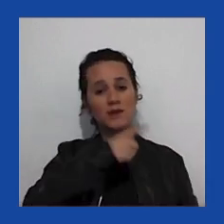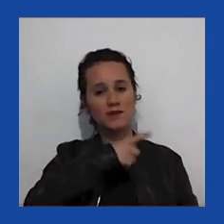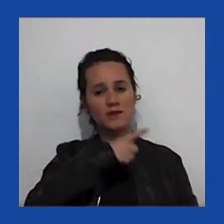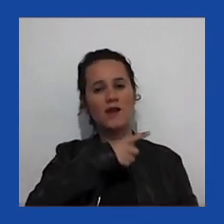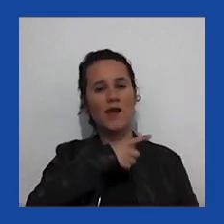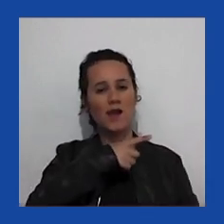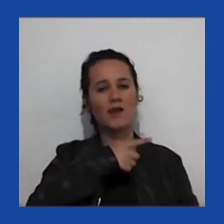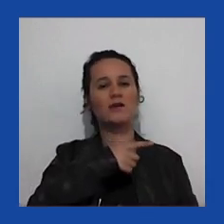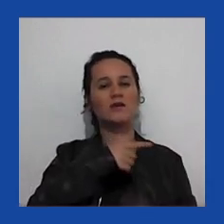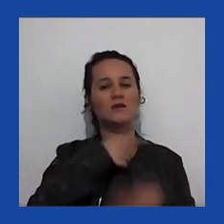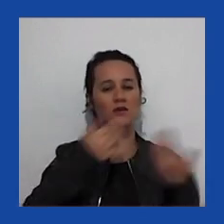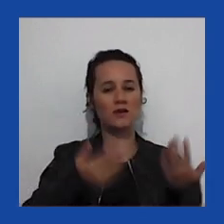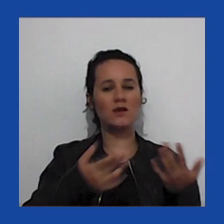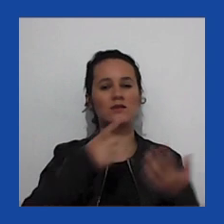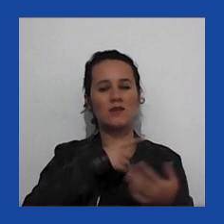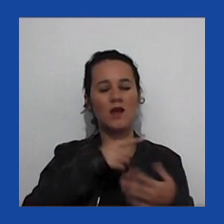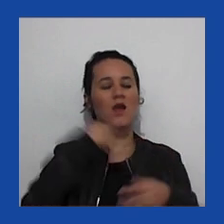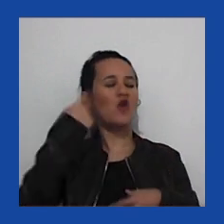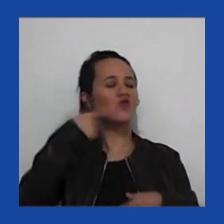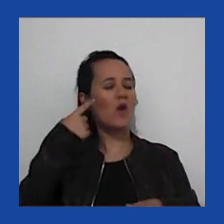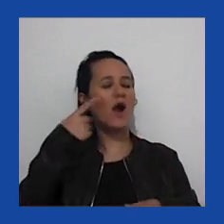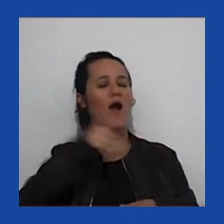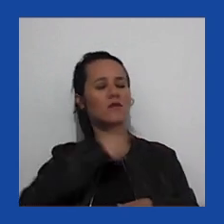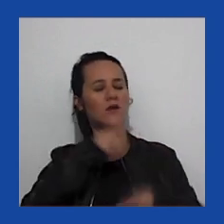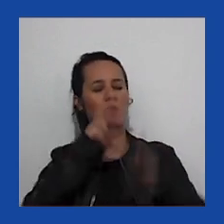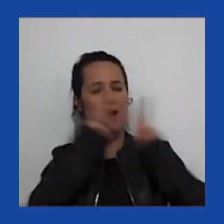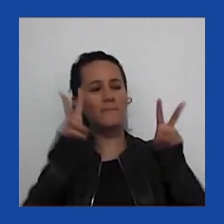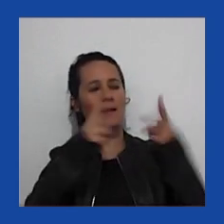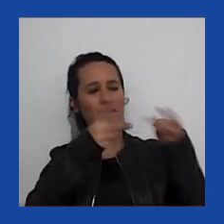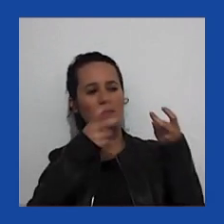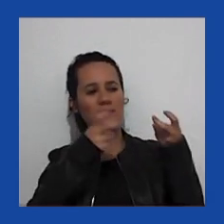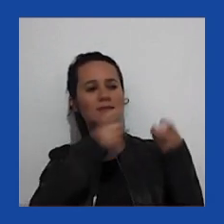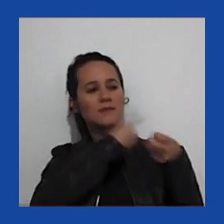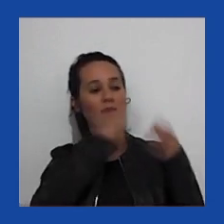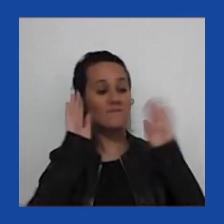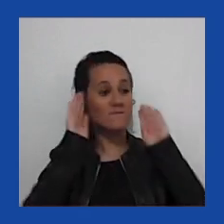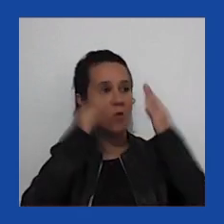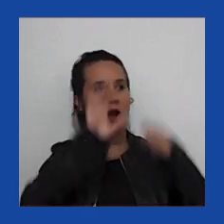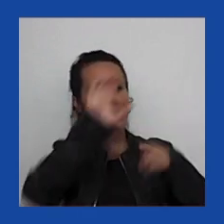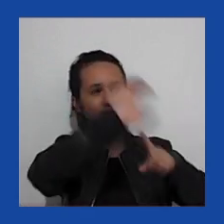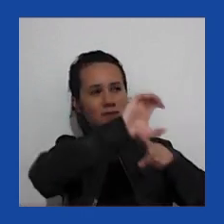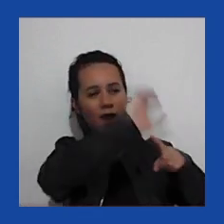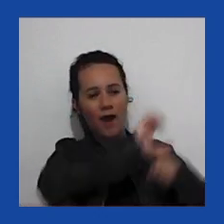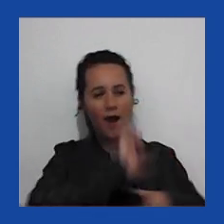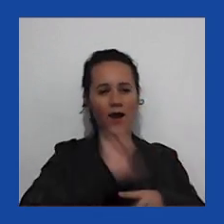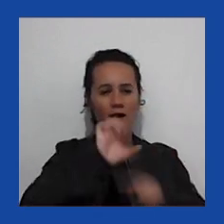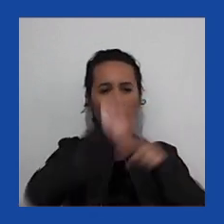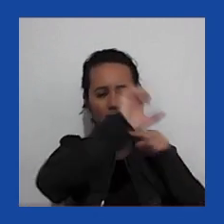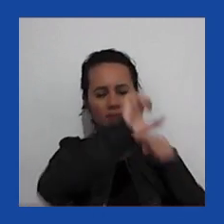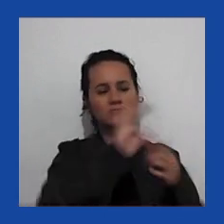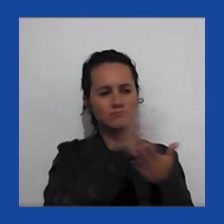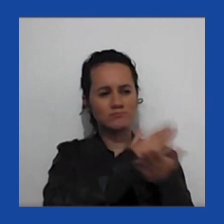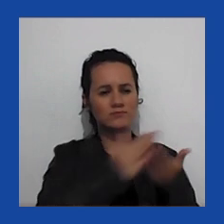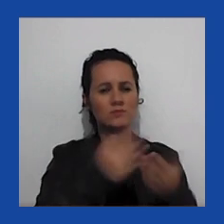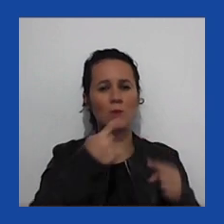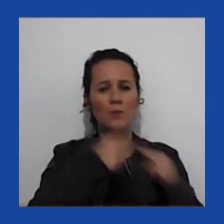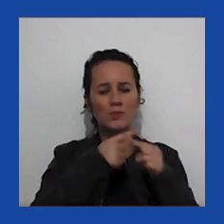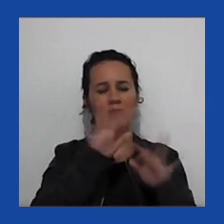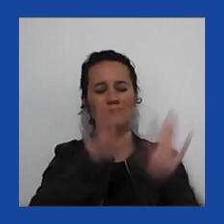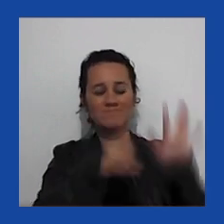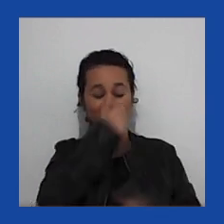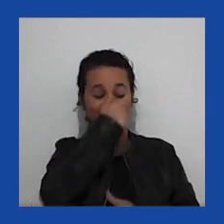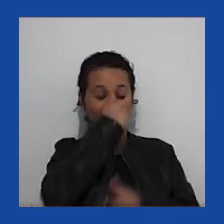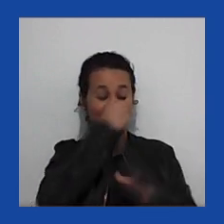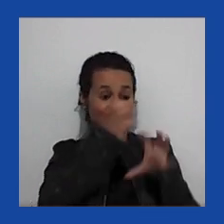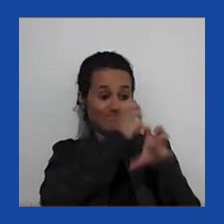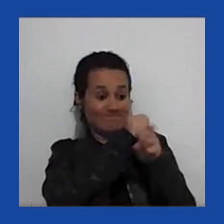dizer, os advogados das campanhas estão focados nesse estado, em parte por causa dessa regra e em parte porque é muito apertado a